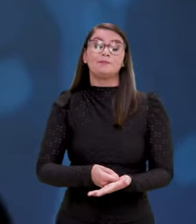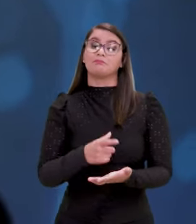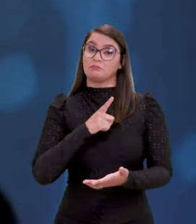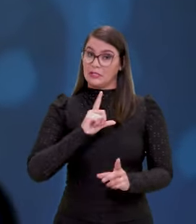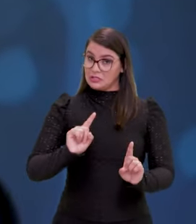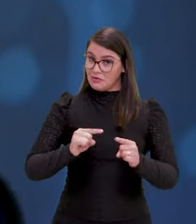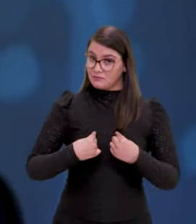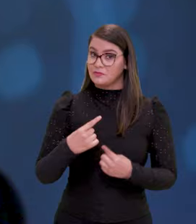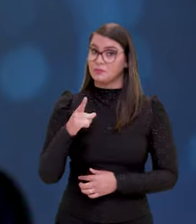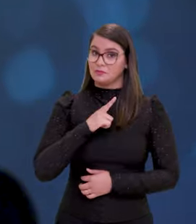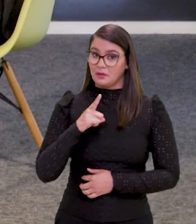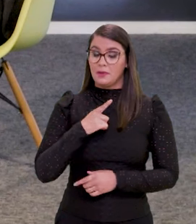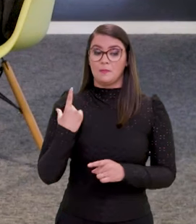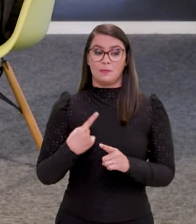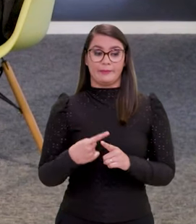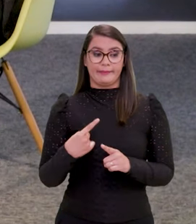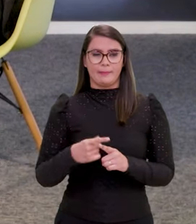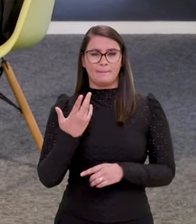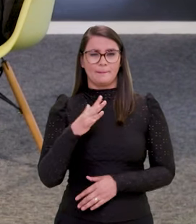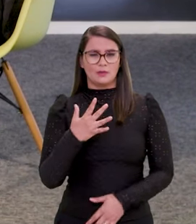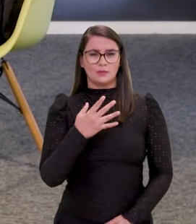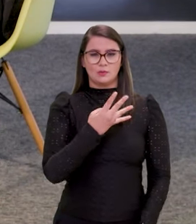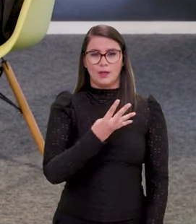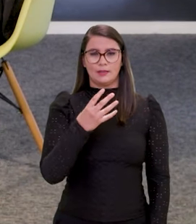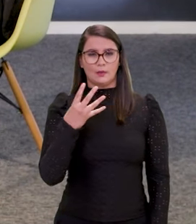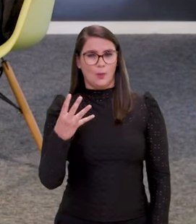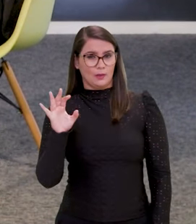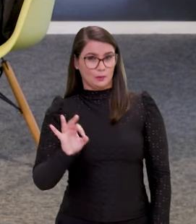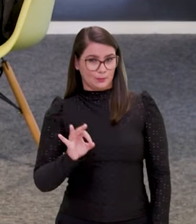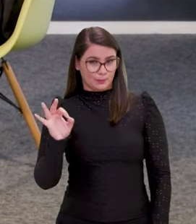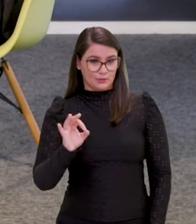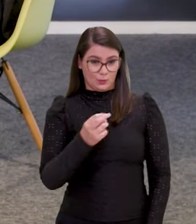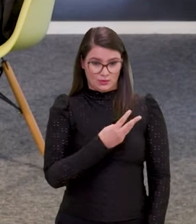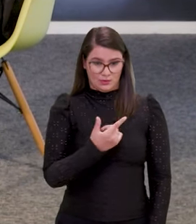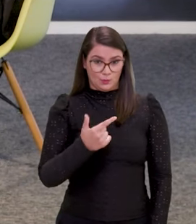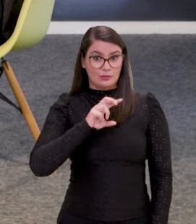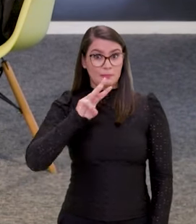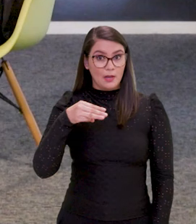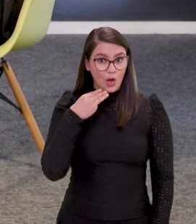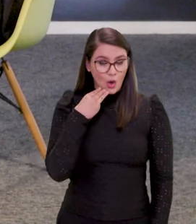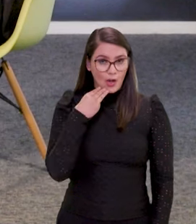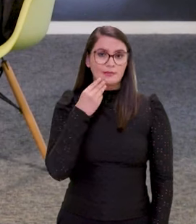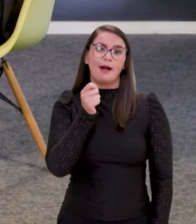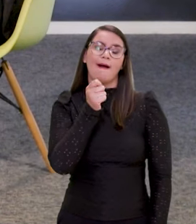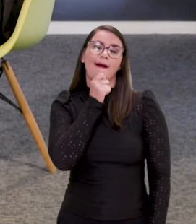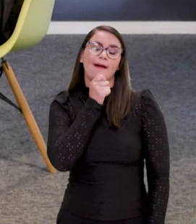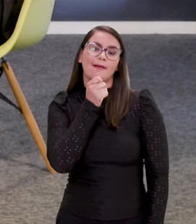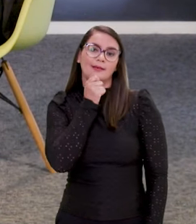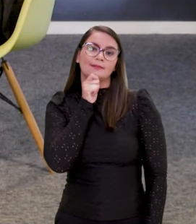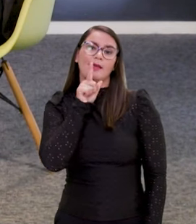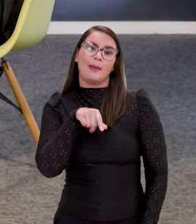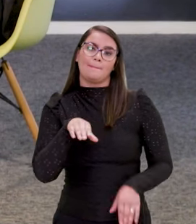A gente tem um grande desafio, porque cerca de 44% desses 32 milhões são pessoas que ainda estão